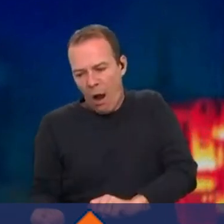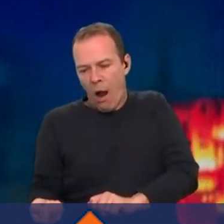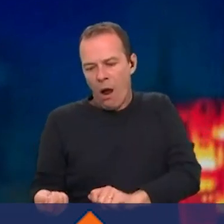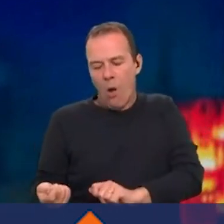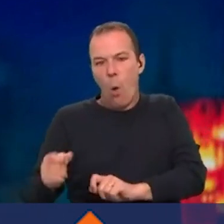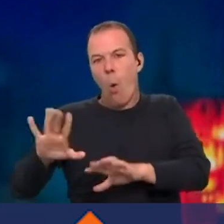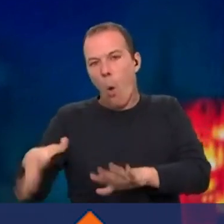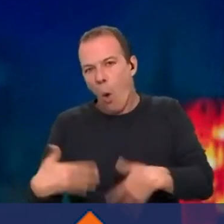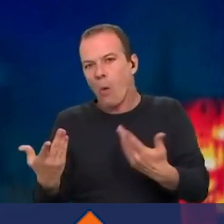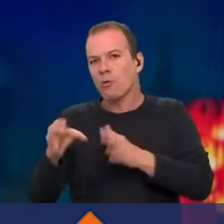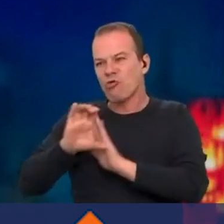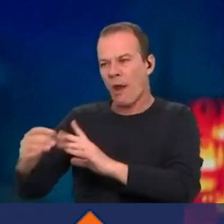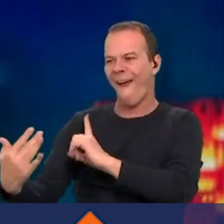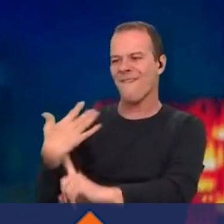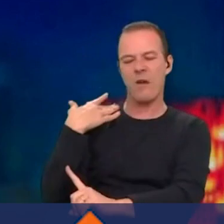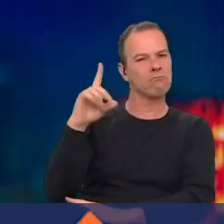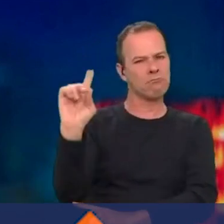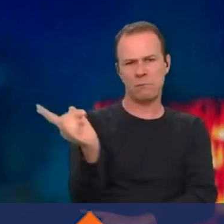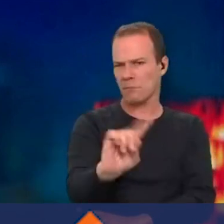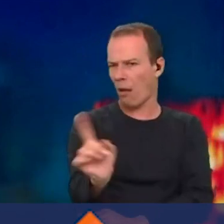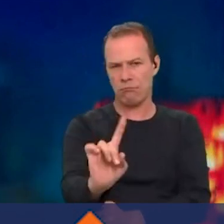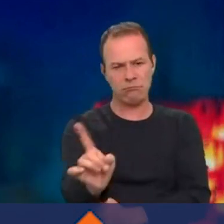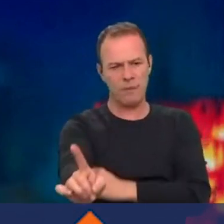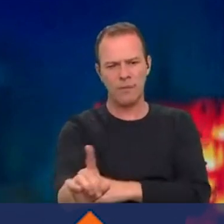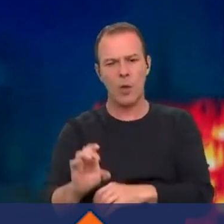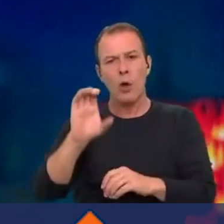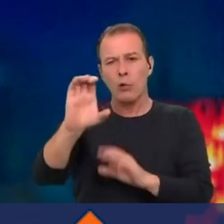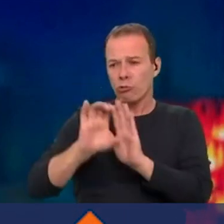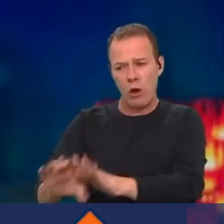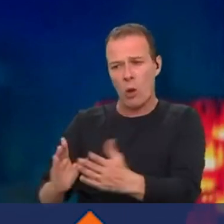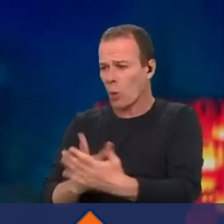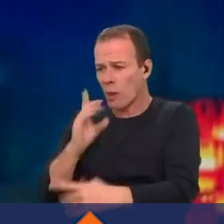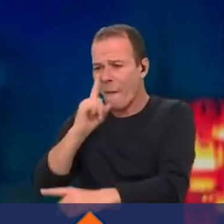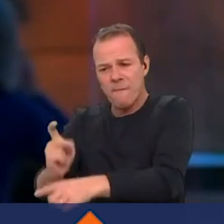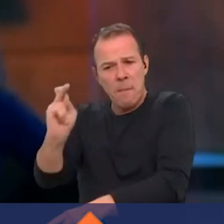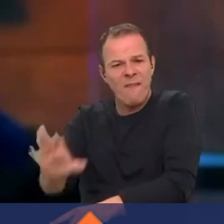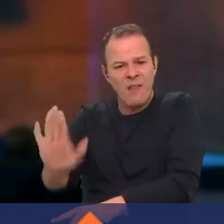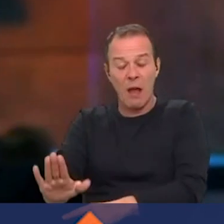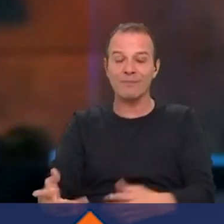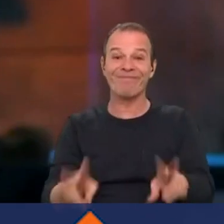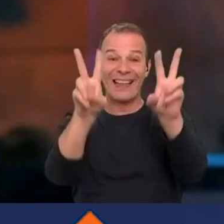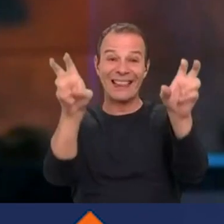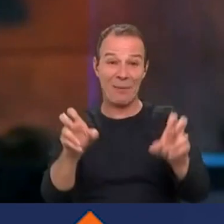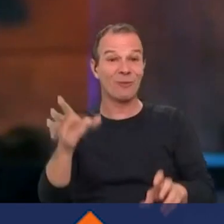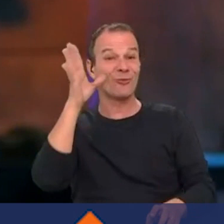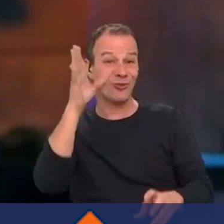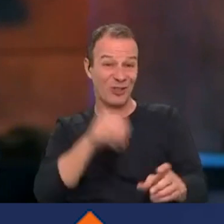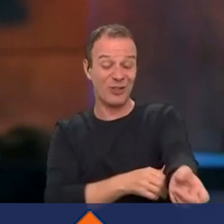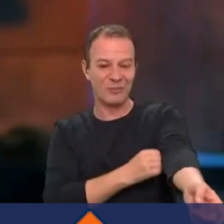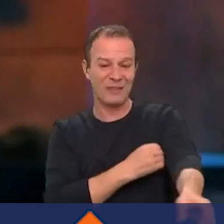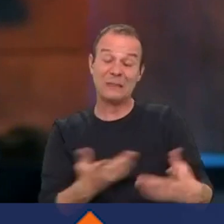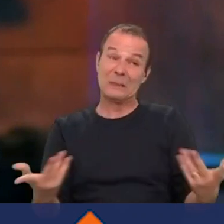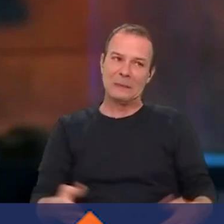ideias do Chega e que o Chega lá continuará no seu cantinho devidamente acantonado, como deve estar. O tema da imigração é um dos que